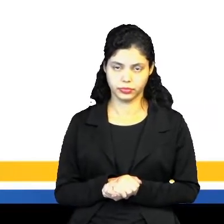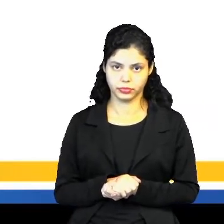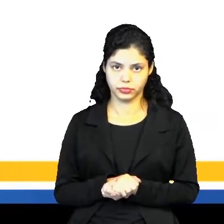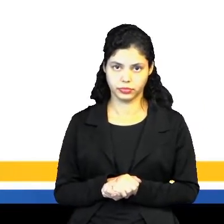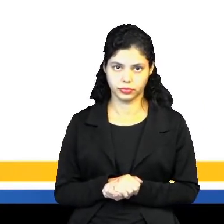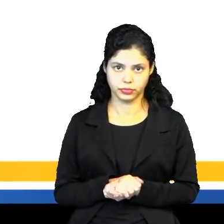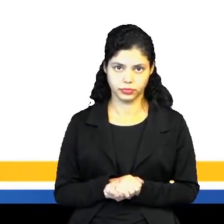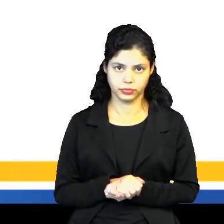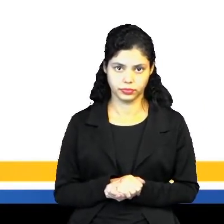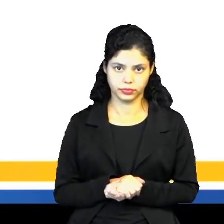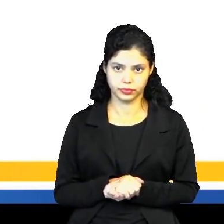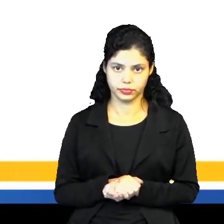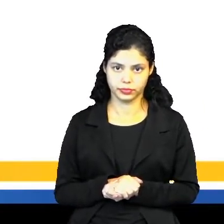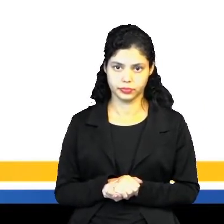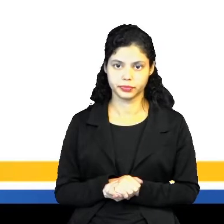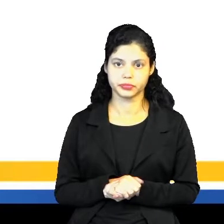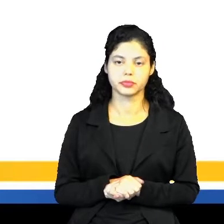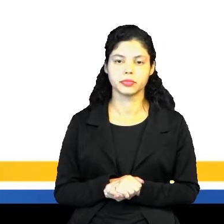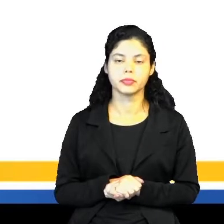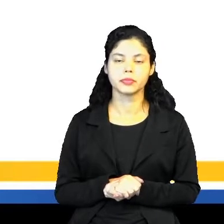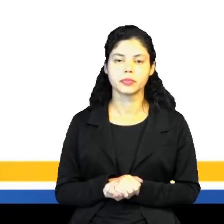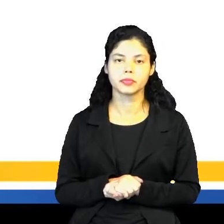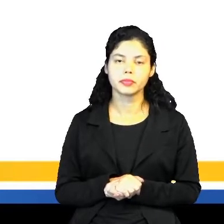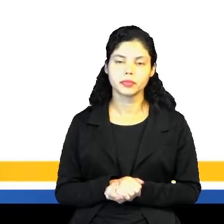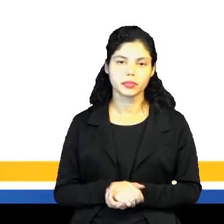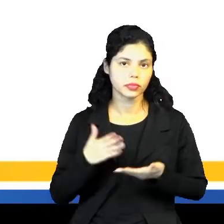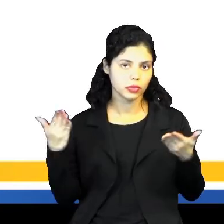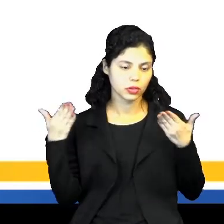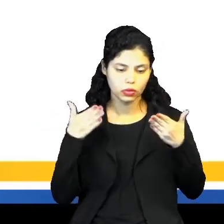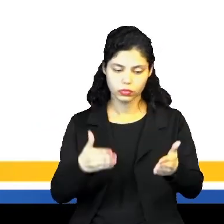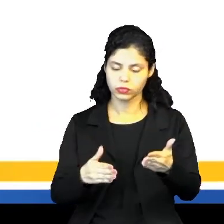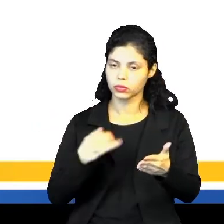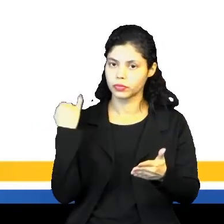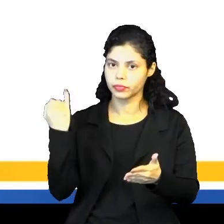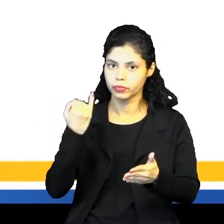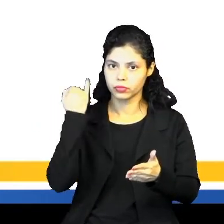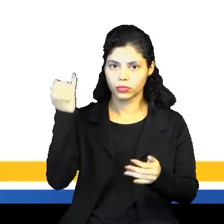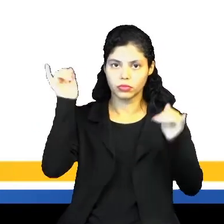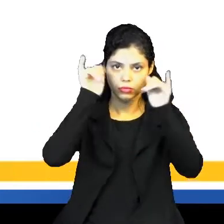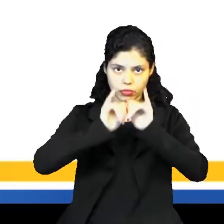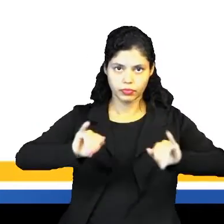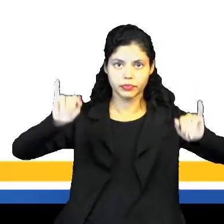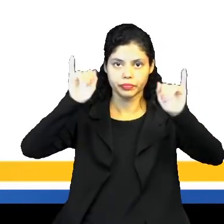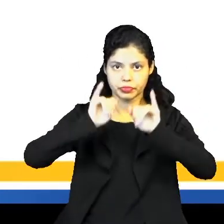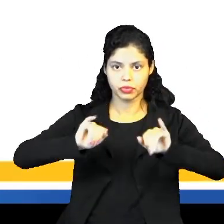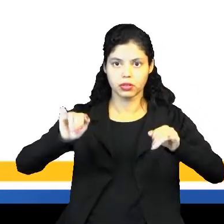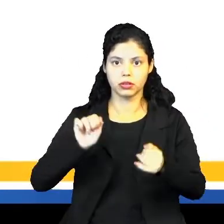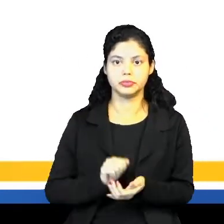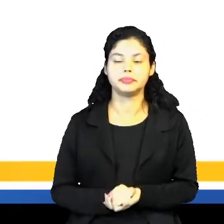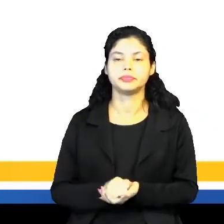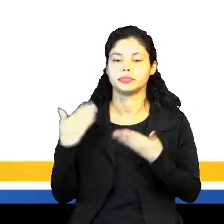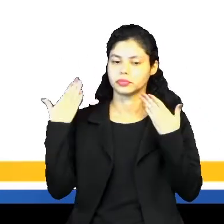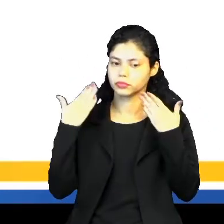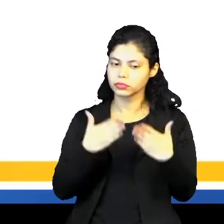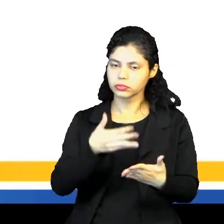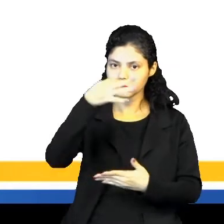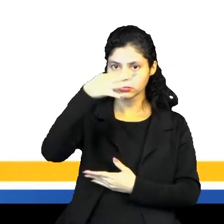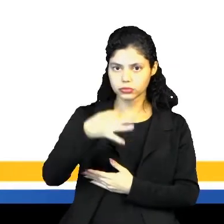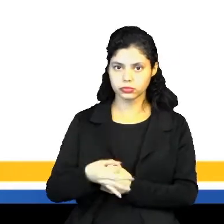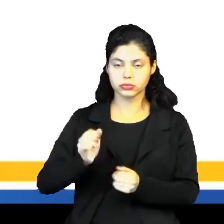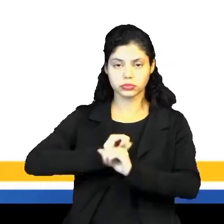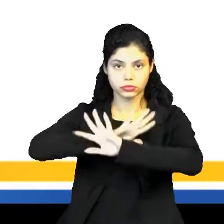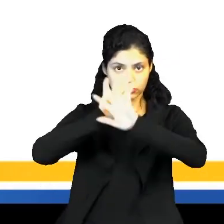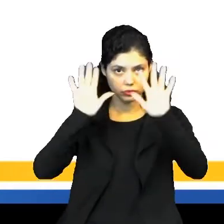opinião do periodista, que esse área vai empatada. Ou seja, o objetivo principal é informar de uma forma objetiva,